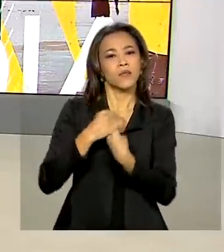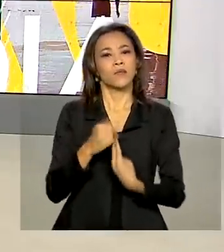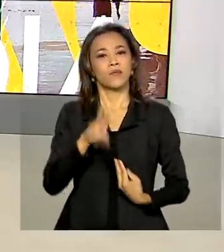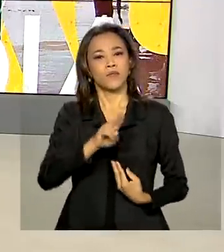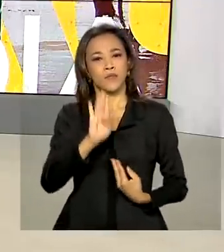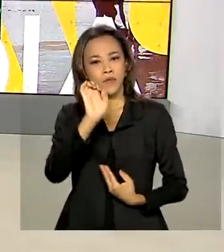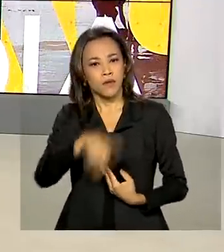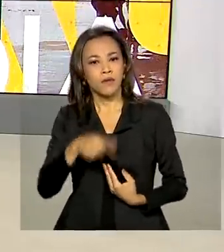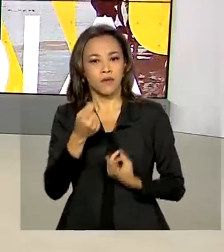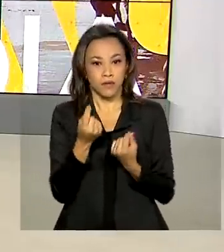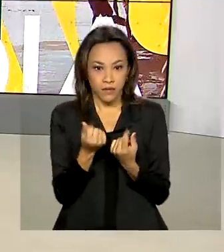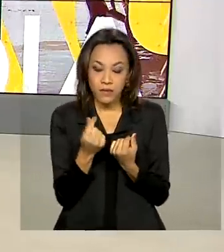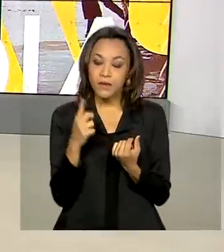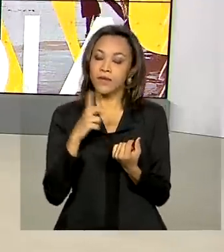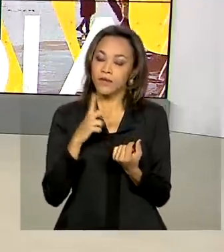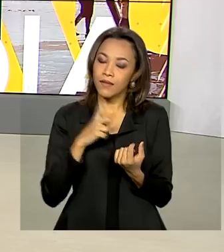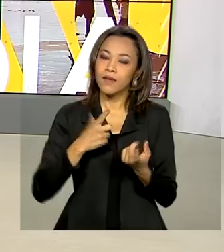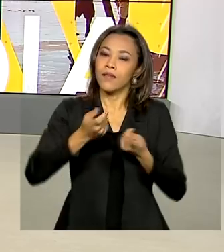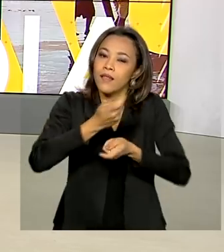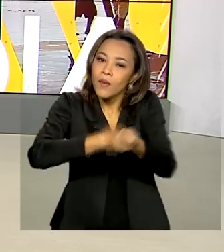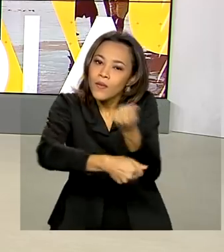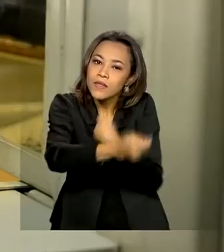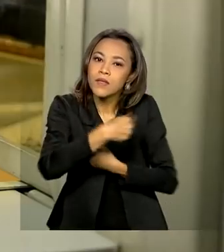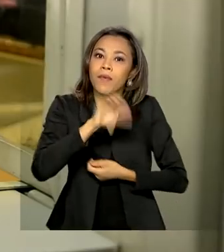renegociação para quem tem dívidas.